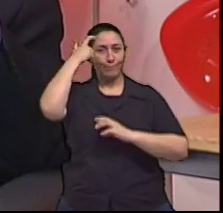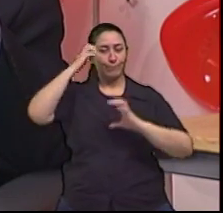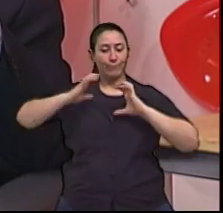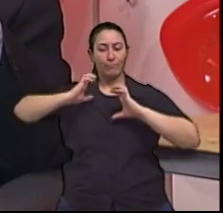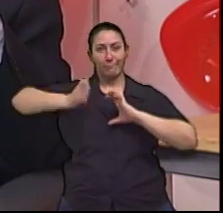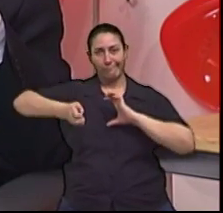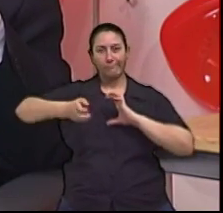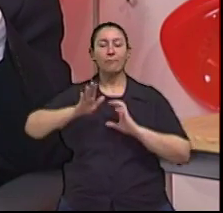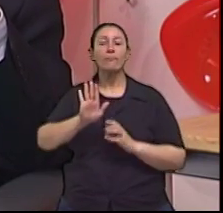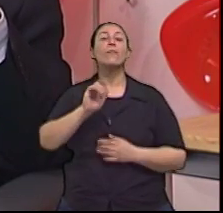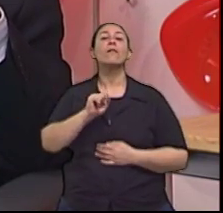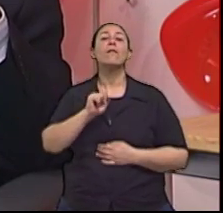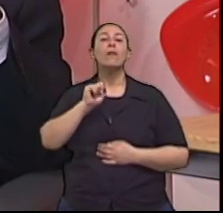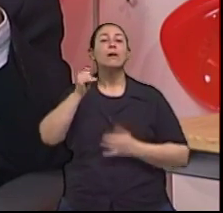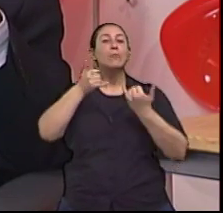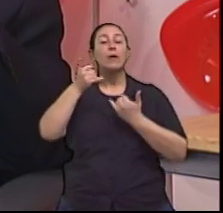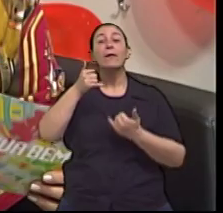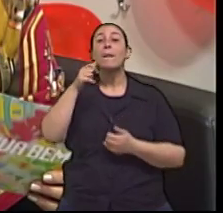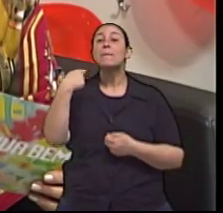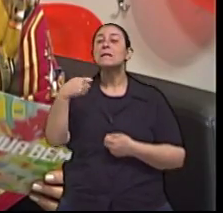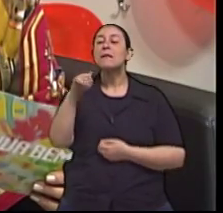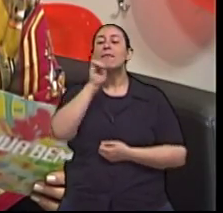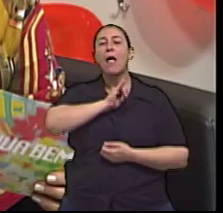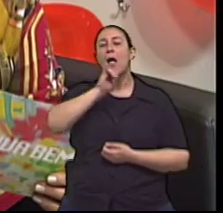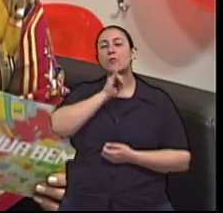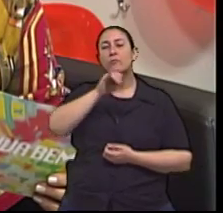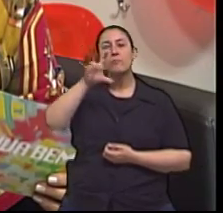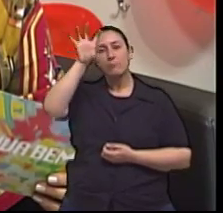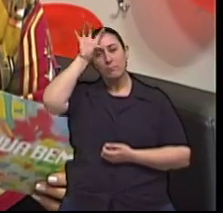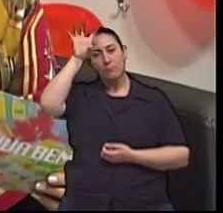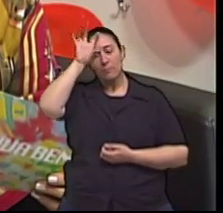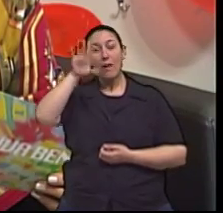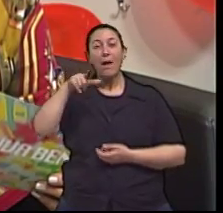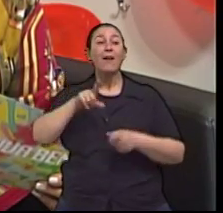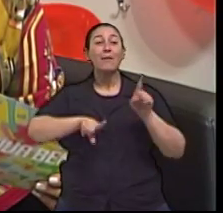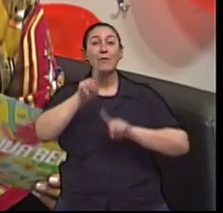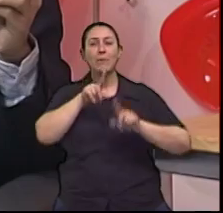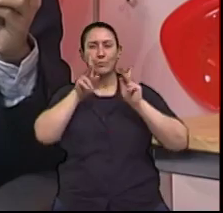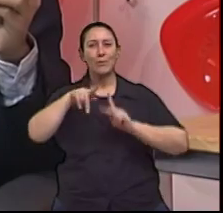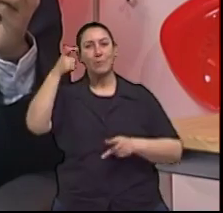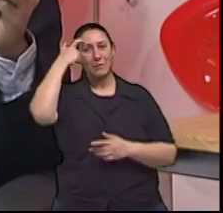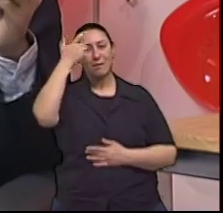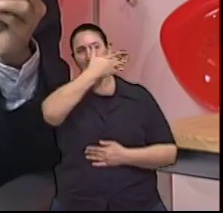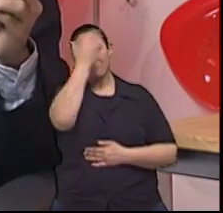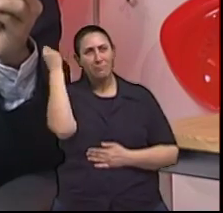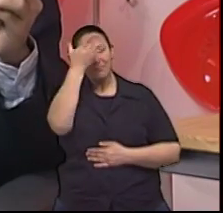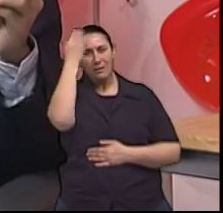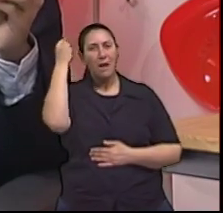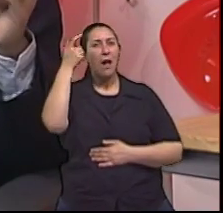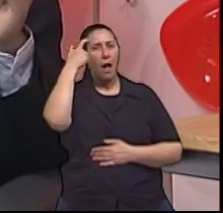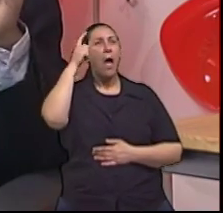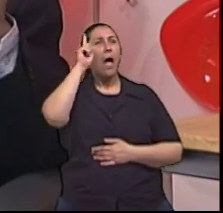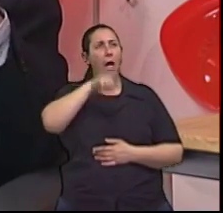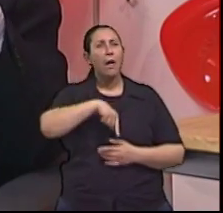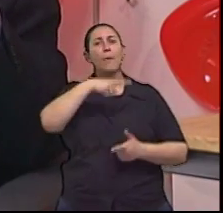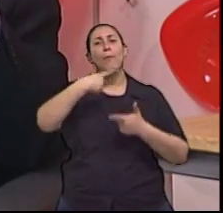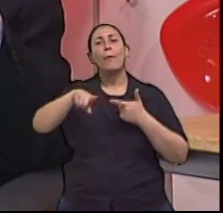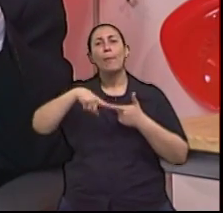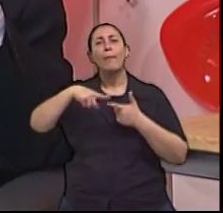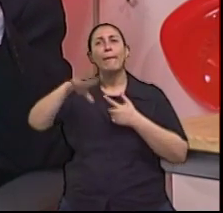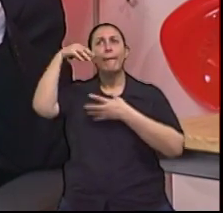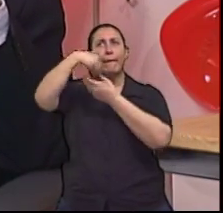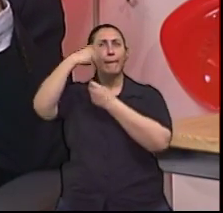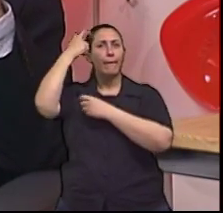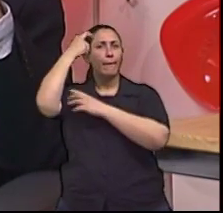Primeiro, o déficit de memória, que é a característica principal do Alzheimer, não é a principal característica da demência vascular. O principal